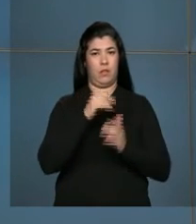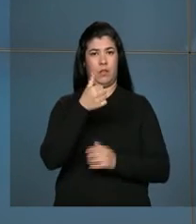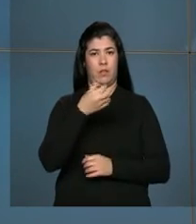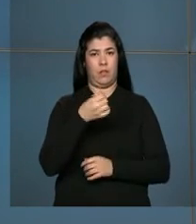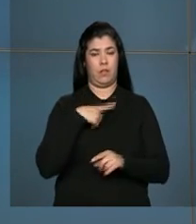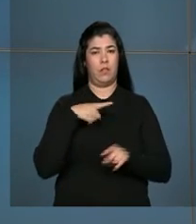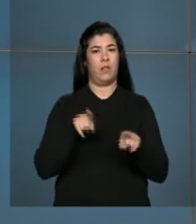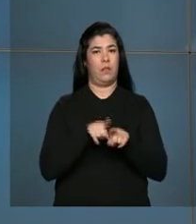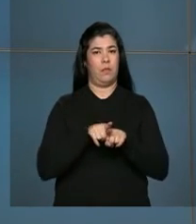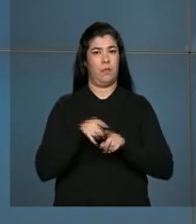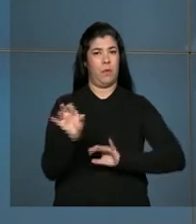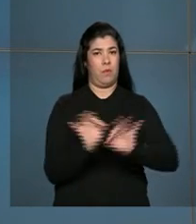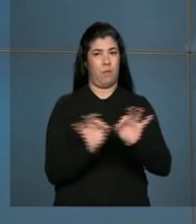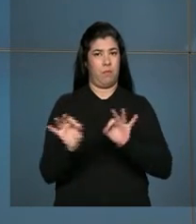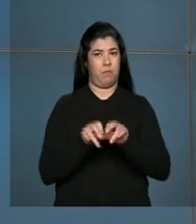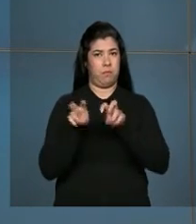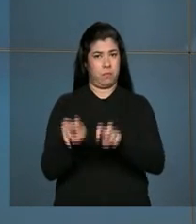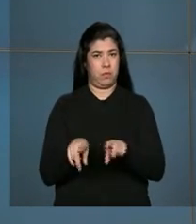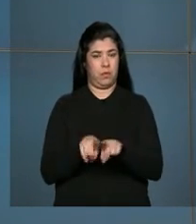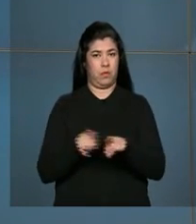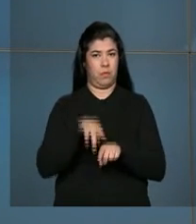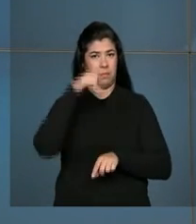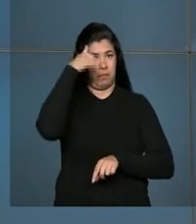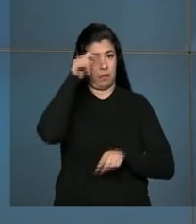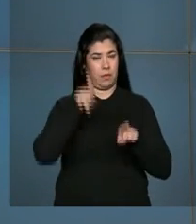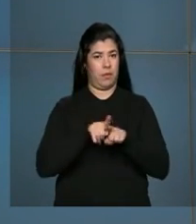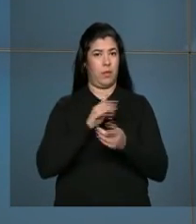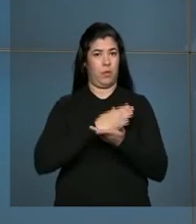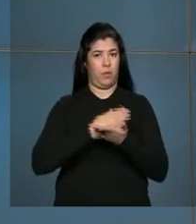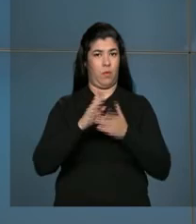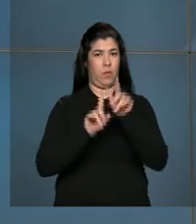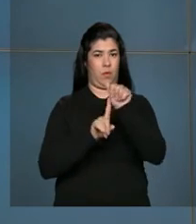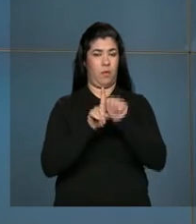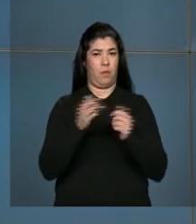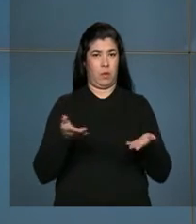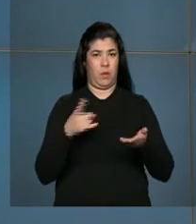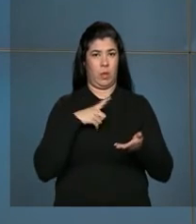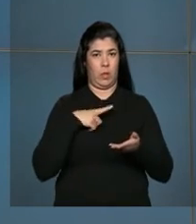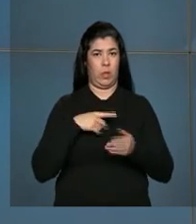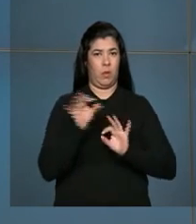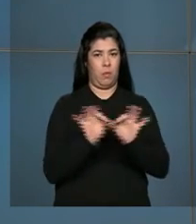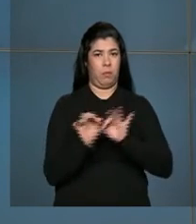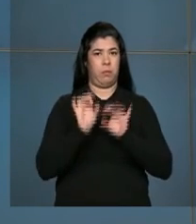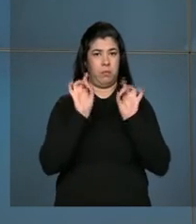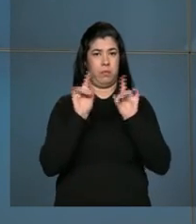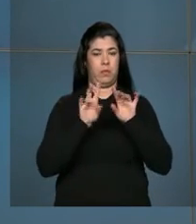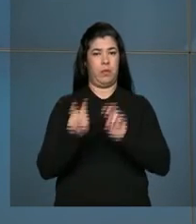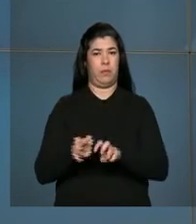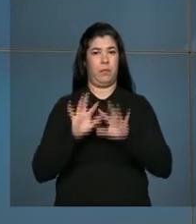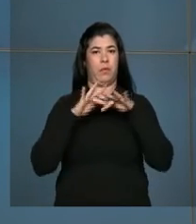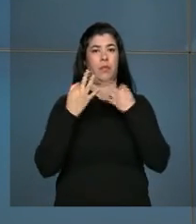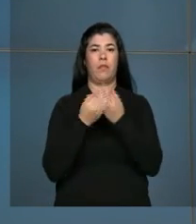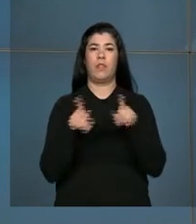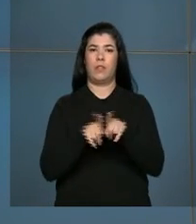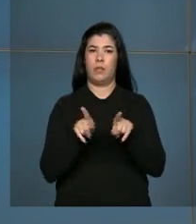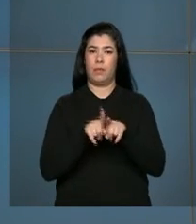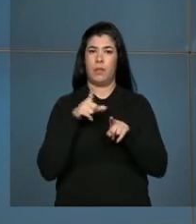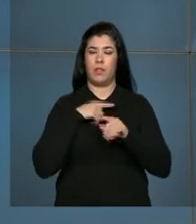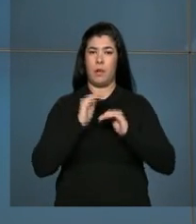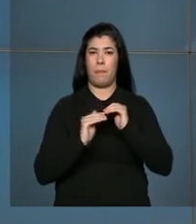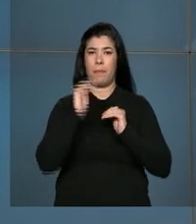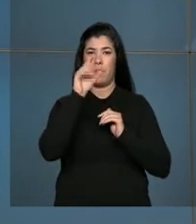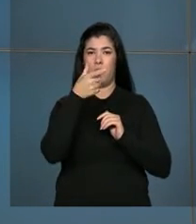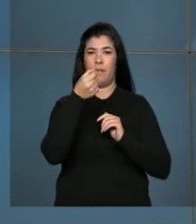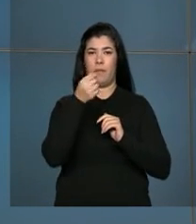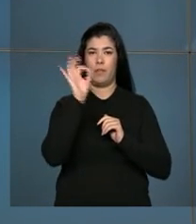como o Plano Agrícola e Pecuário lançado no início deste mês, o Plano Específico para os Agricultores Familiares também terá um aumento de